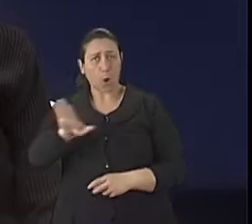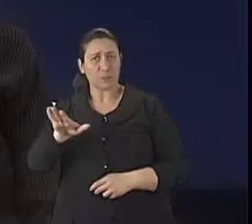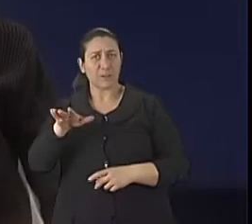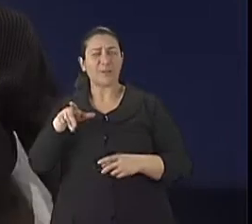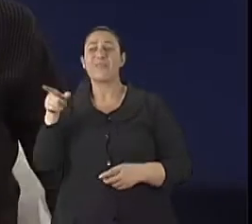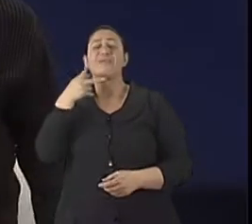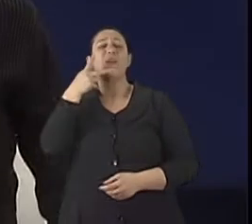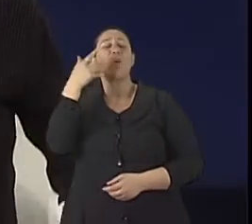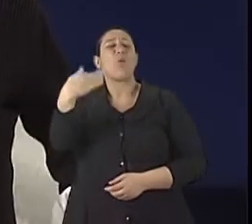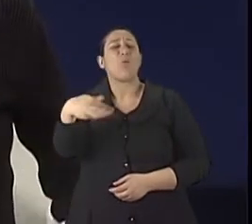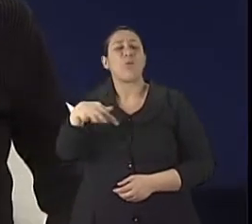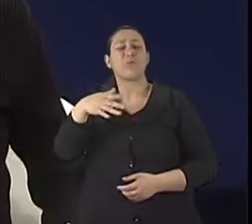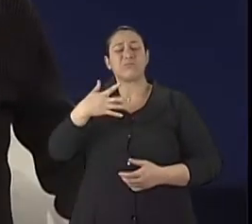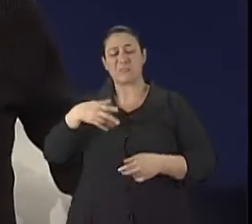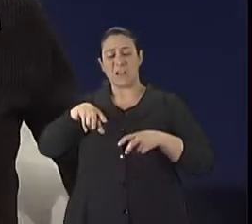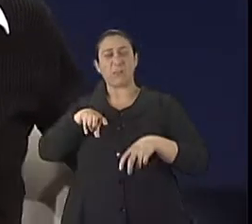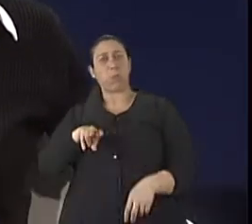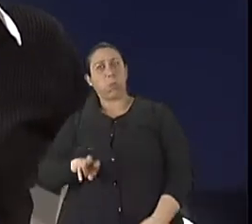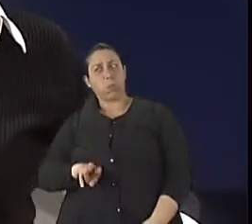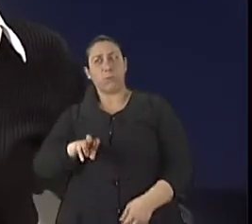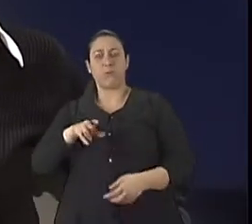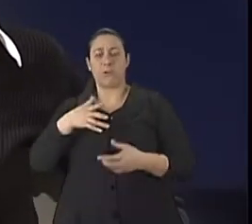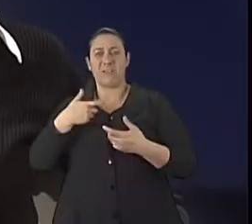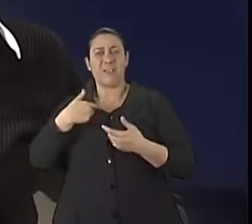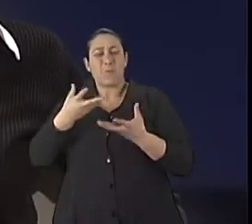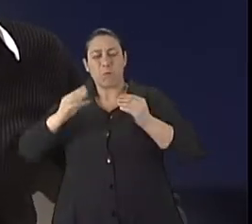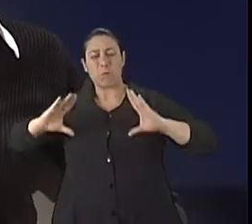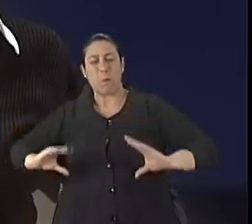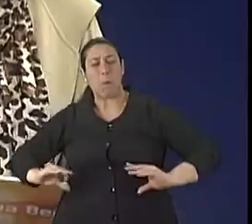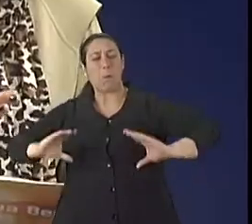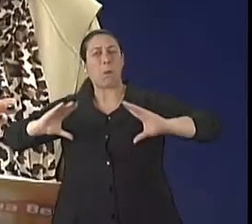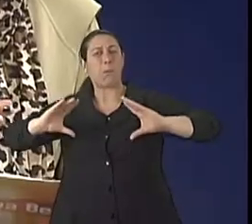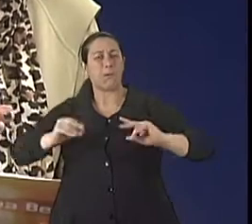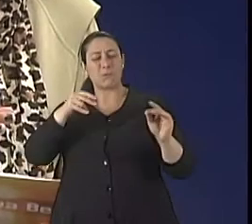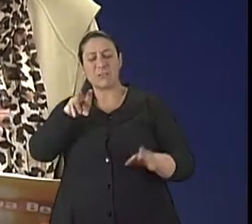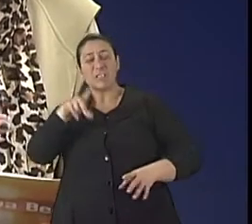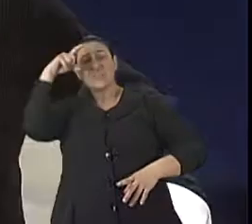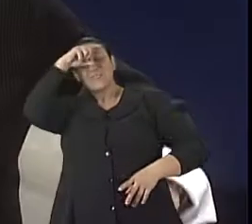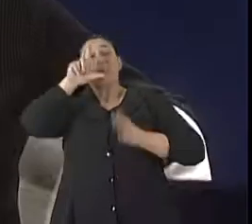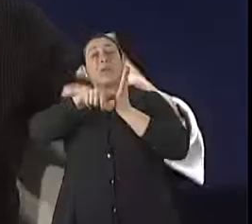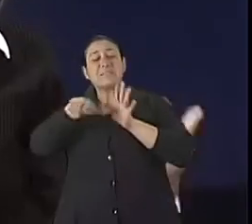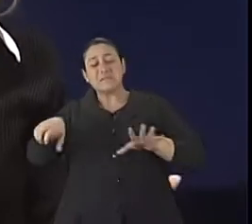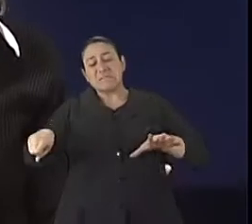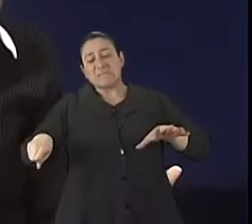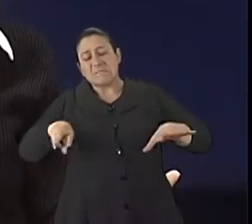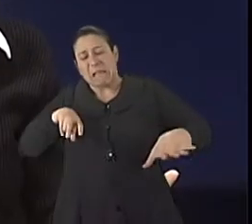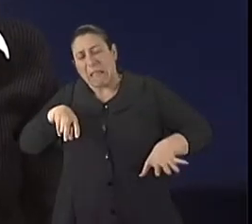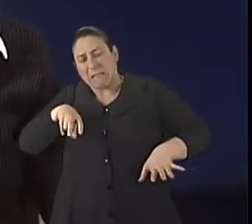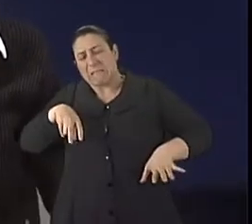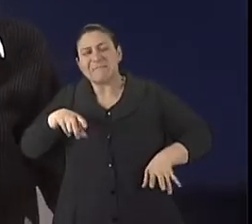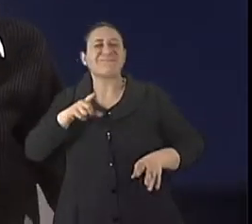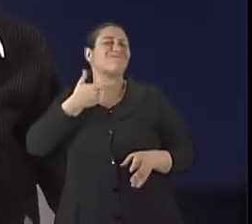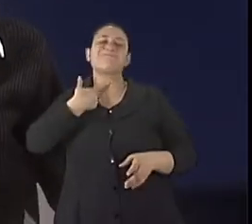Sofá é muito ruim, geralmente eles são muito fundos, né? Eles são muito fofos, É difícil de levantar. É difícil levantar, difícil para sentar, às vezes cai,